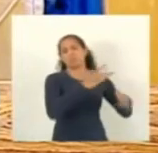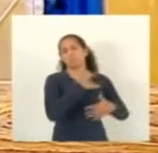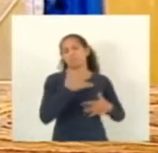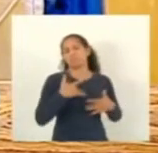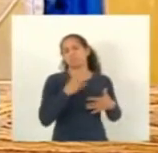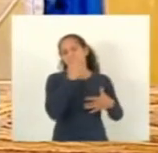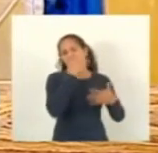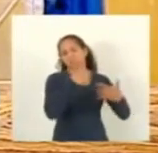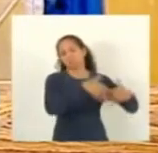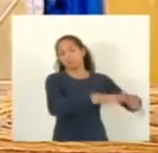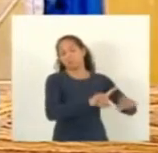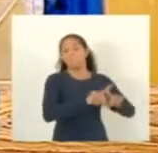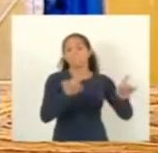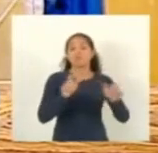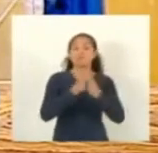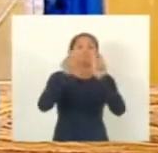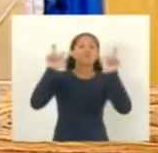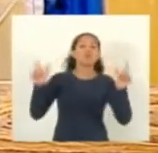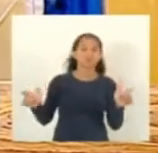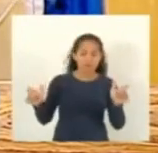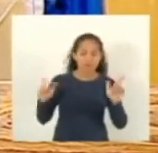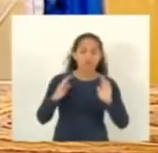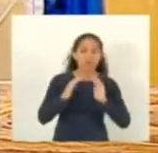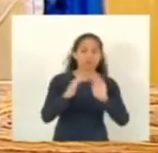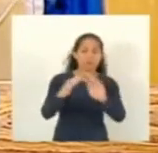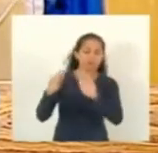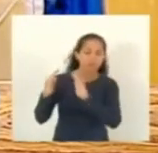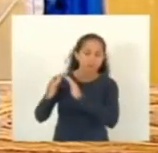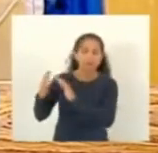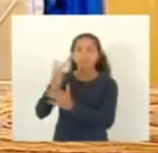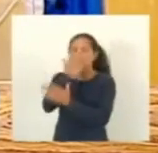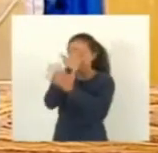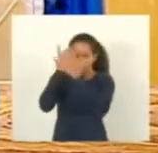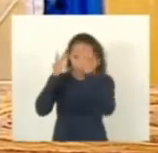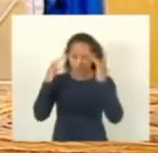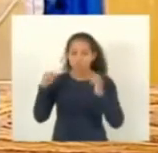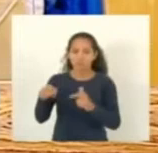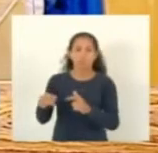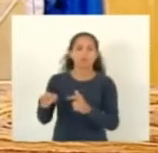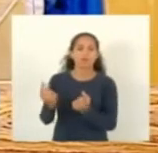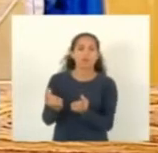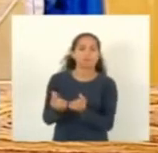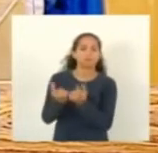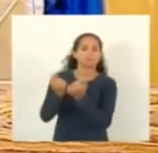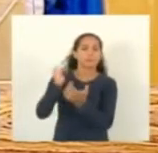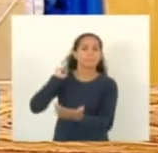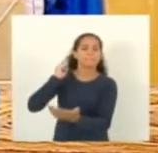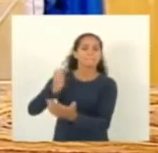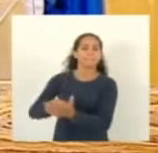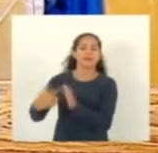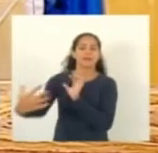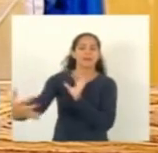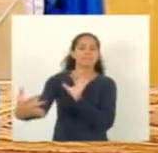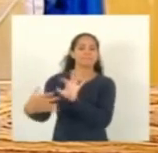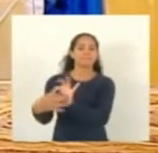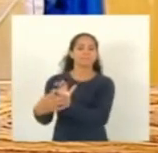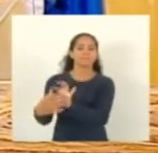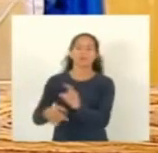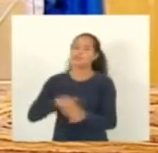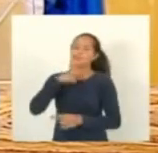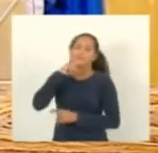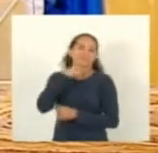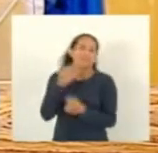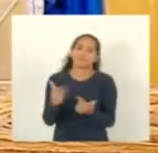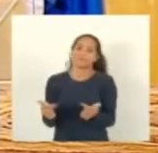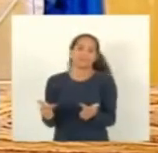mas a grande maioria dos casos, deputado Dari, é porque as pessoas não têm condições financeiras de arcar com a